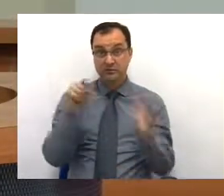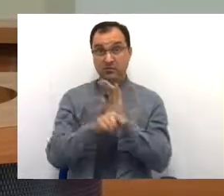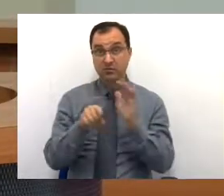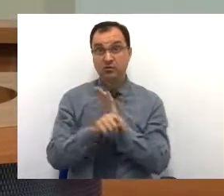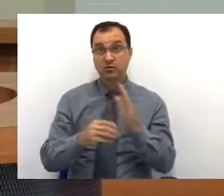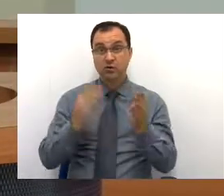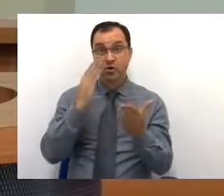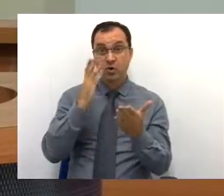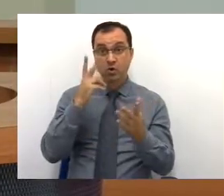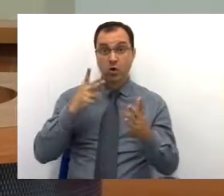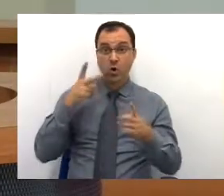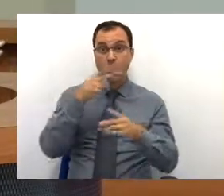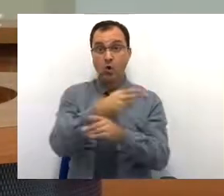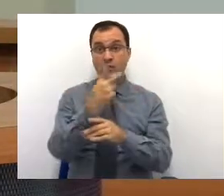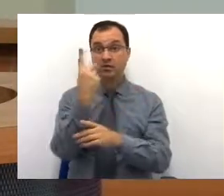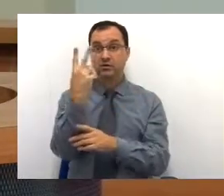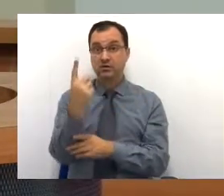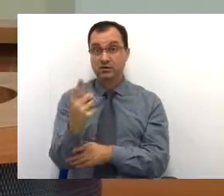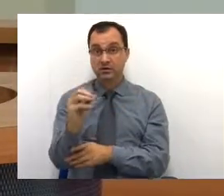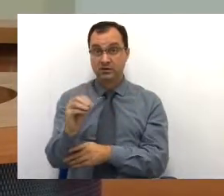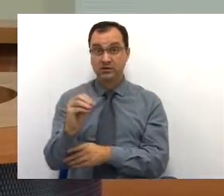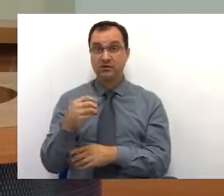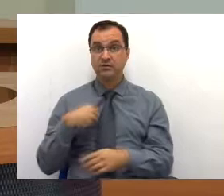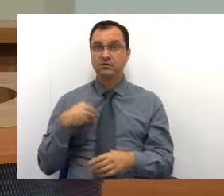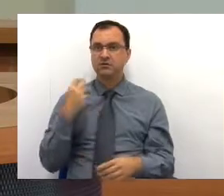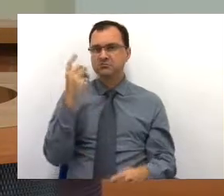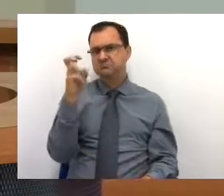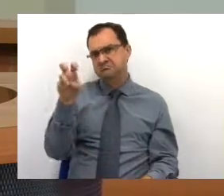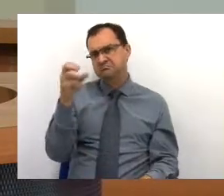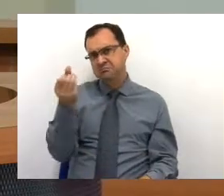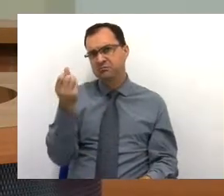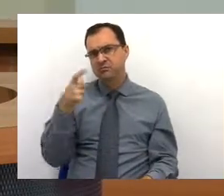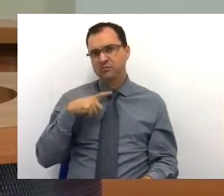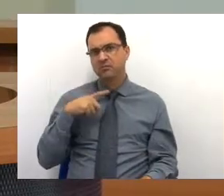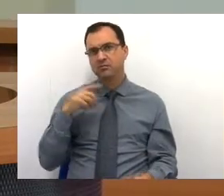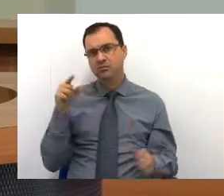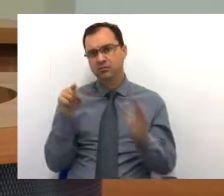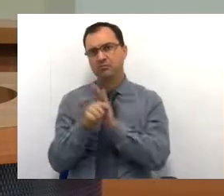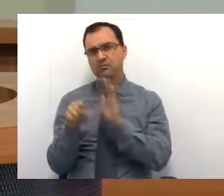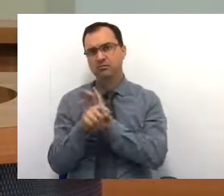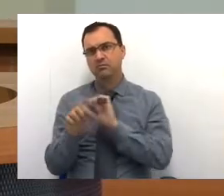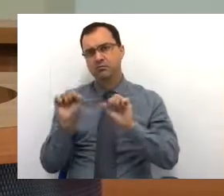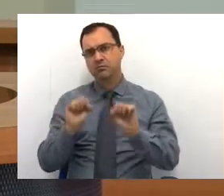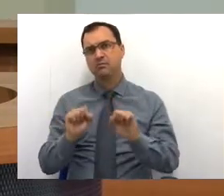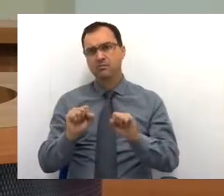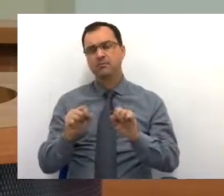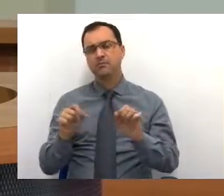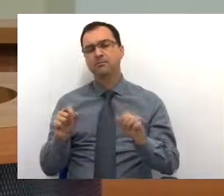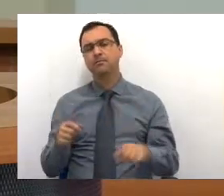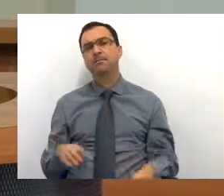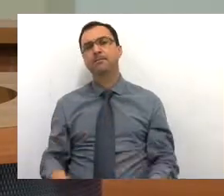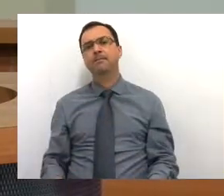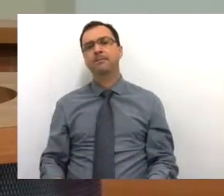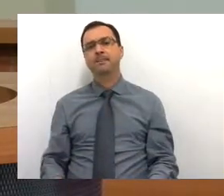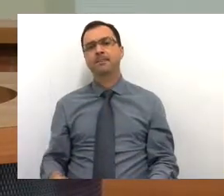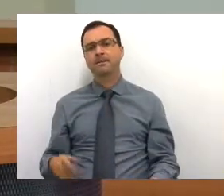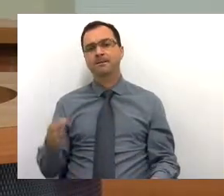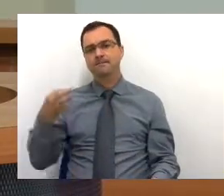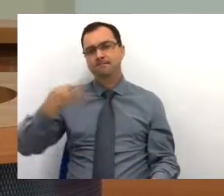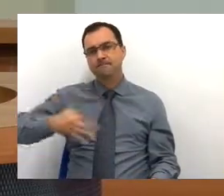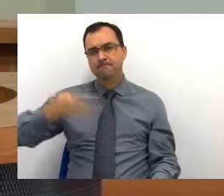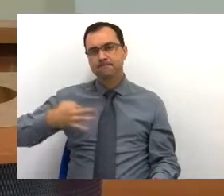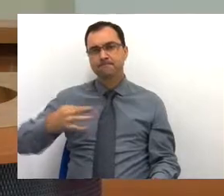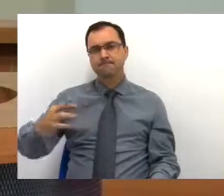porque foi tudo respondido ali. Então, sobram umas 5, 6, para que a gente possa questionar e, com certeza,